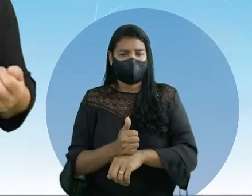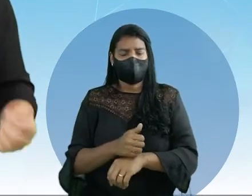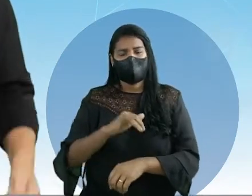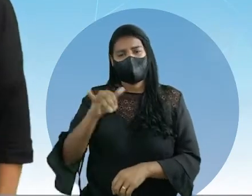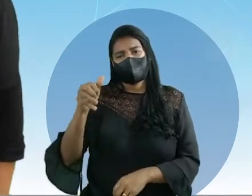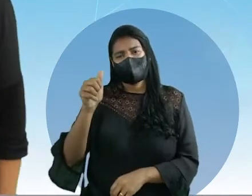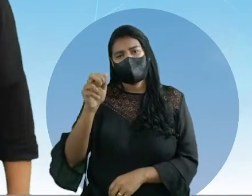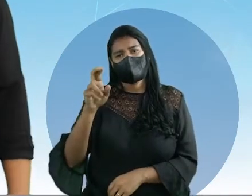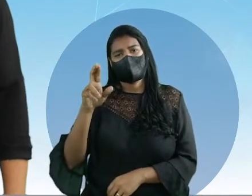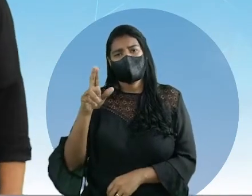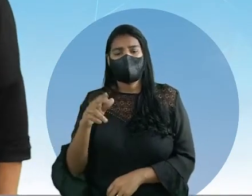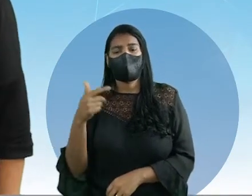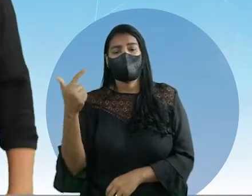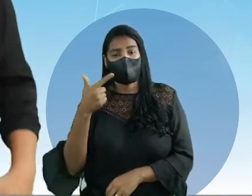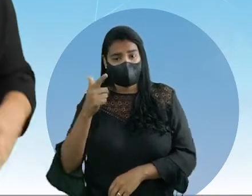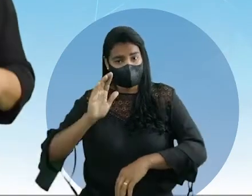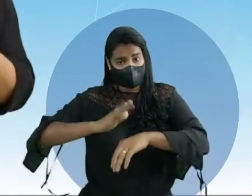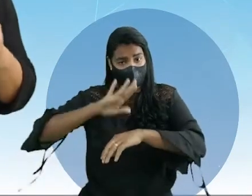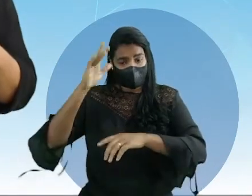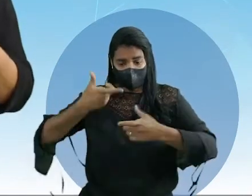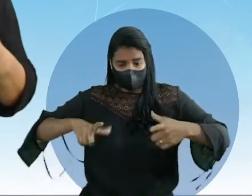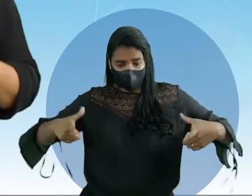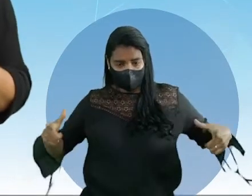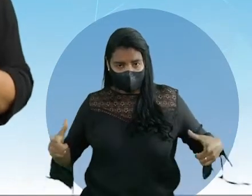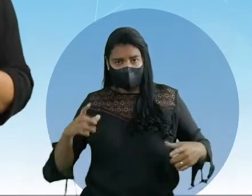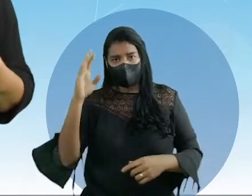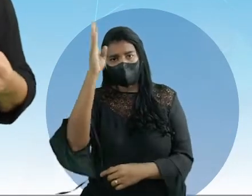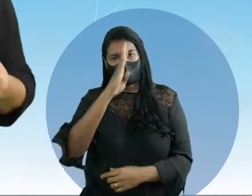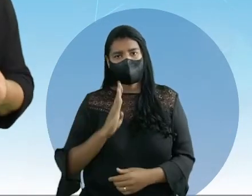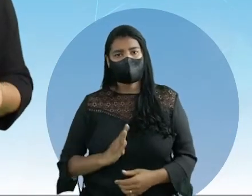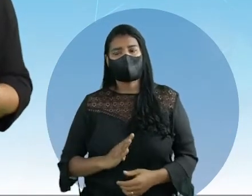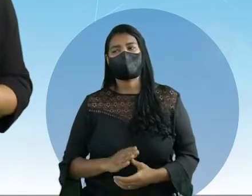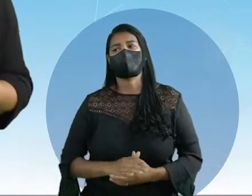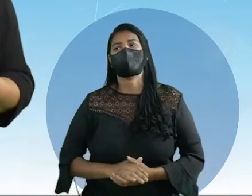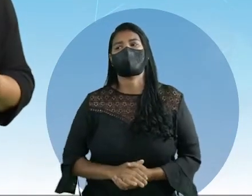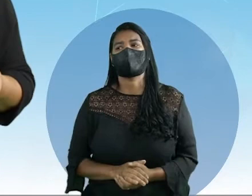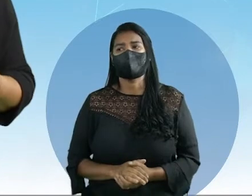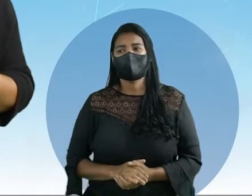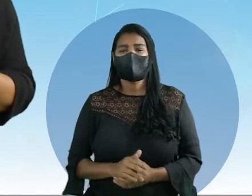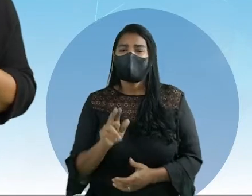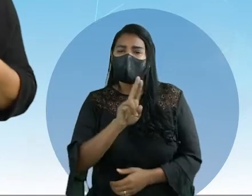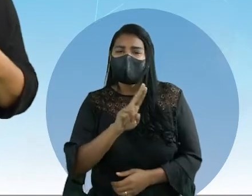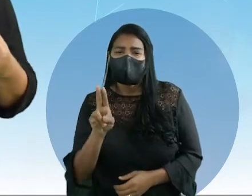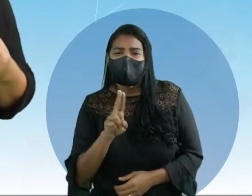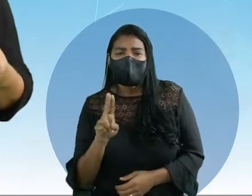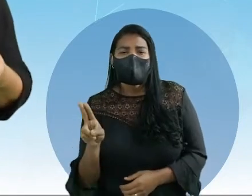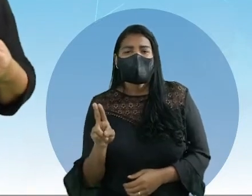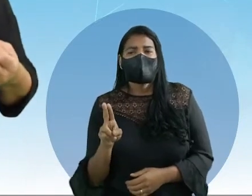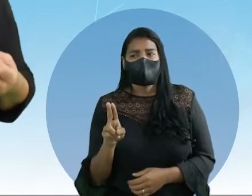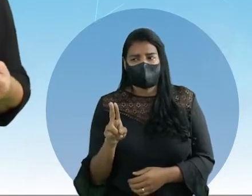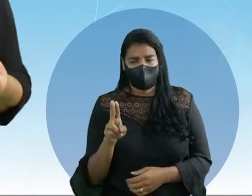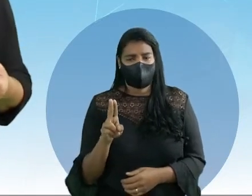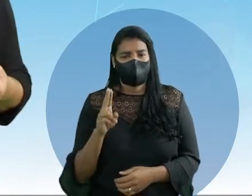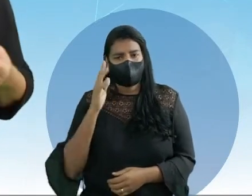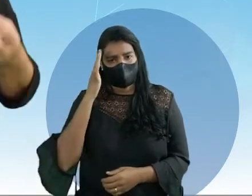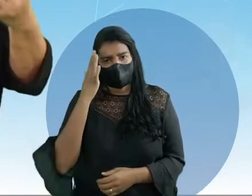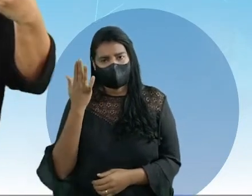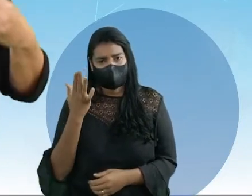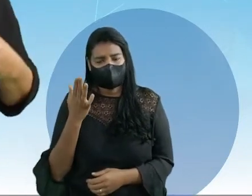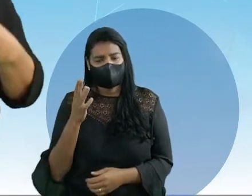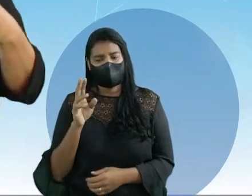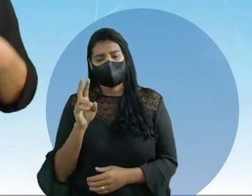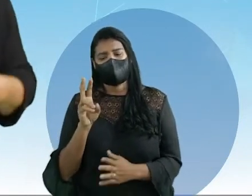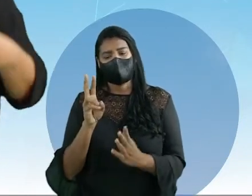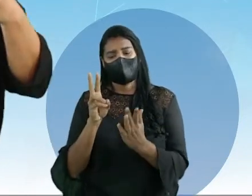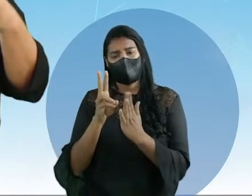segundo maior do Brasil. Vocês não estão conhecendo muito esses nomes, gente, mas prestem atenção, são nomes meio indígenas do